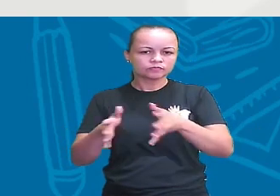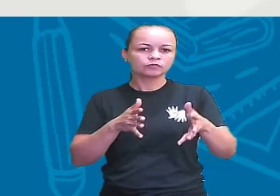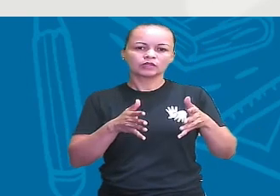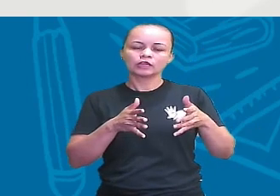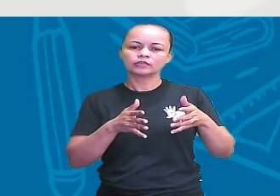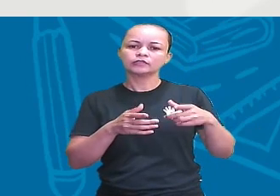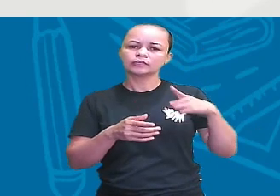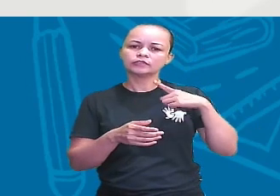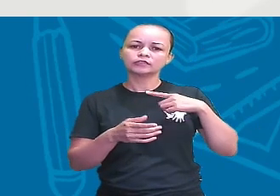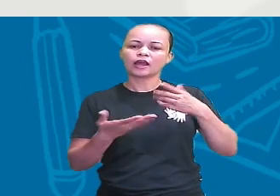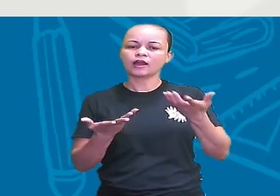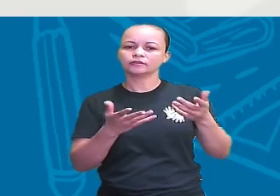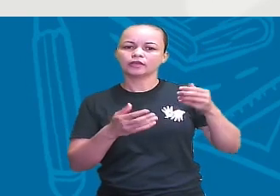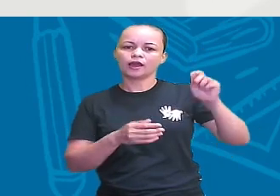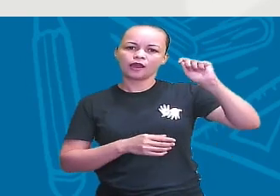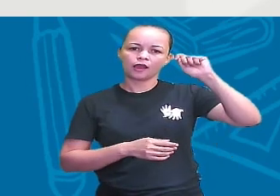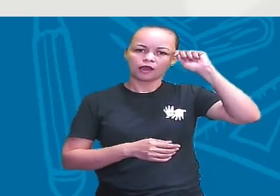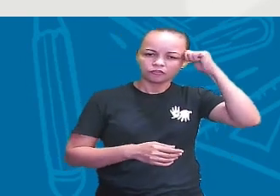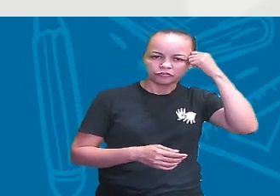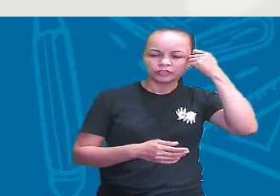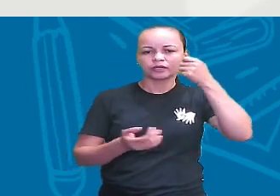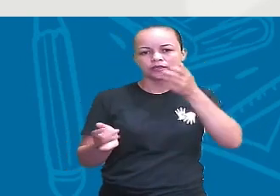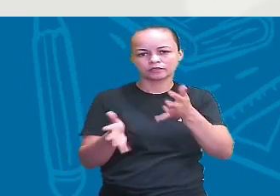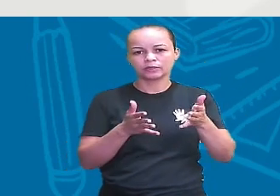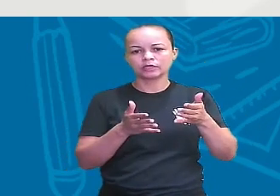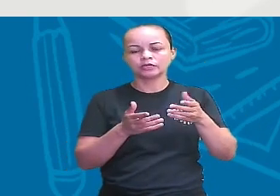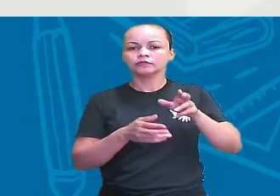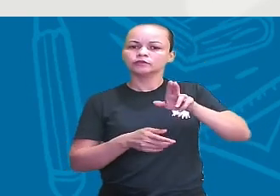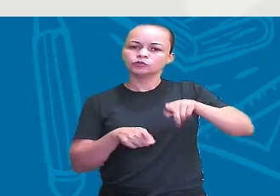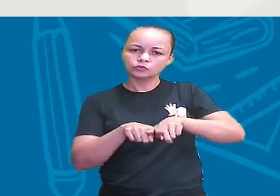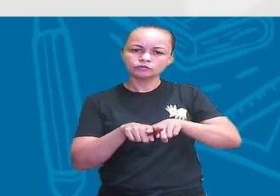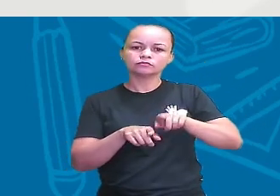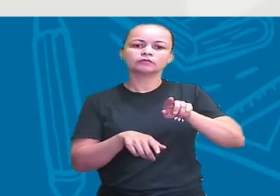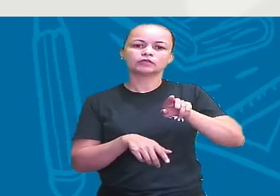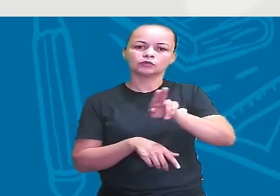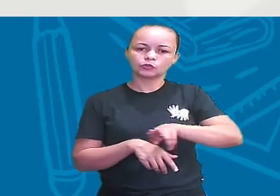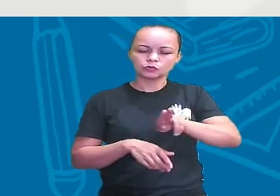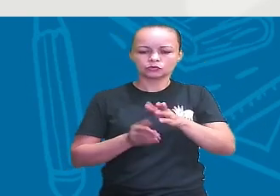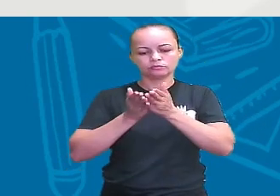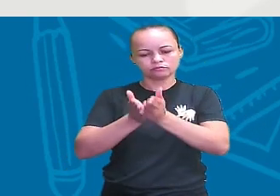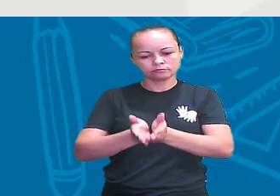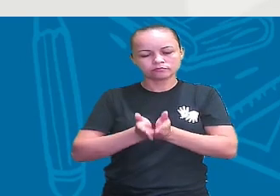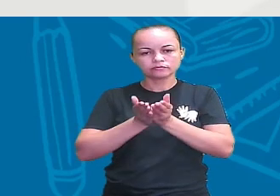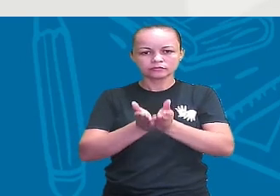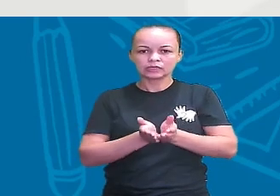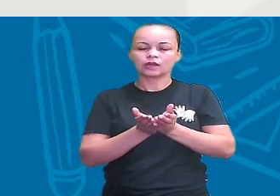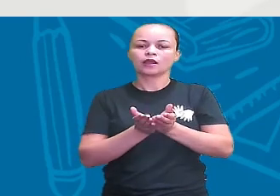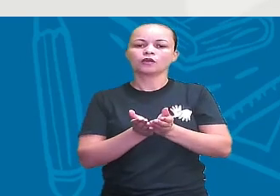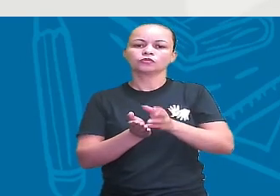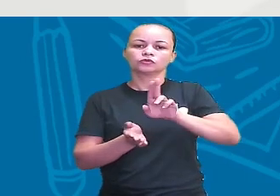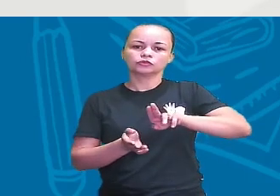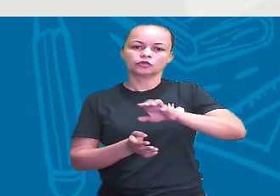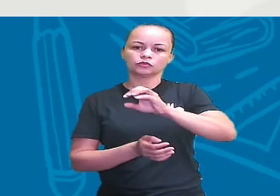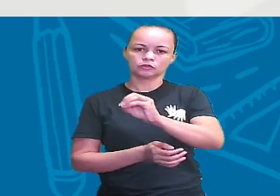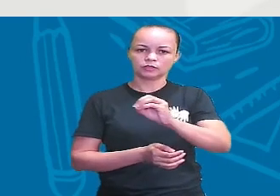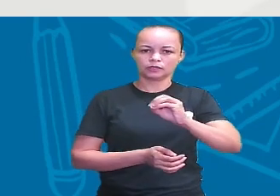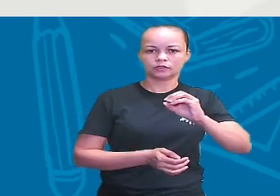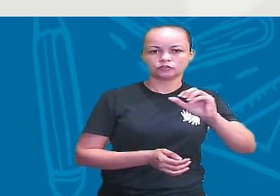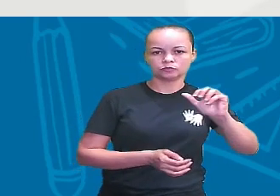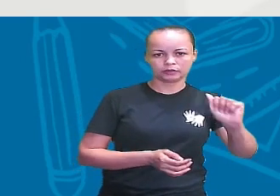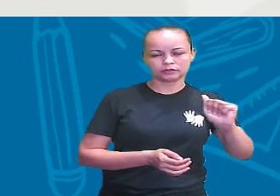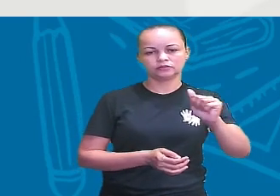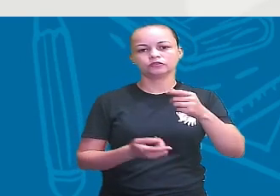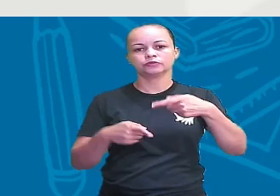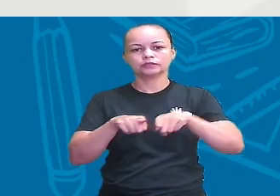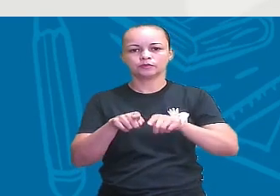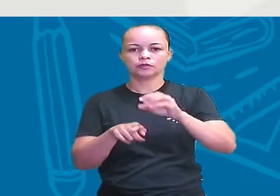e aborígenos e que muito provavelmente utilizou a navegação, né? Através dos oceanos pacíficos e atlânticos, certo? E aí,